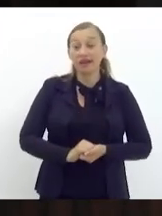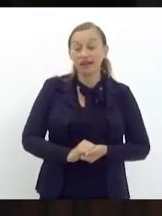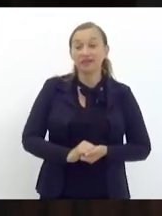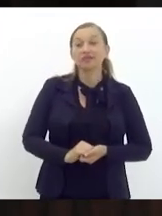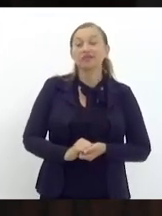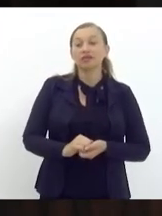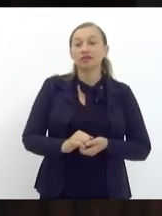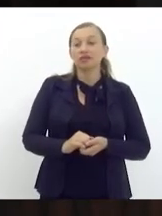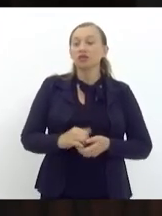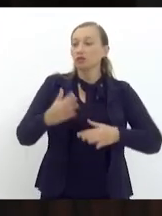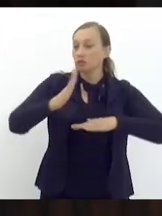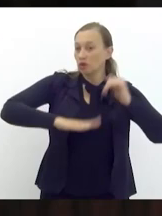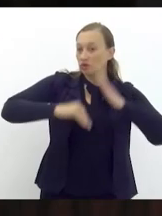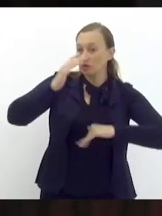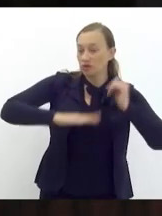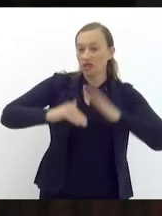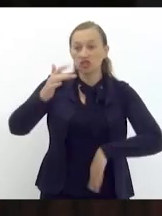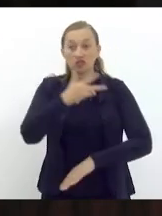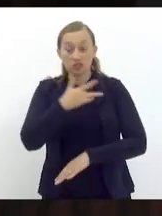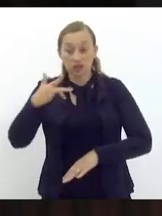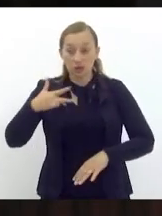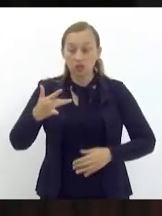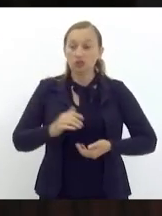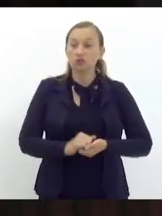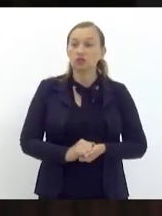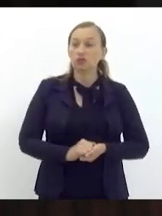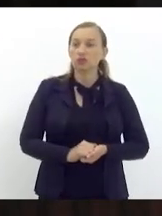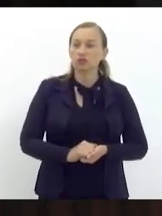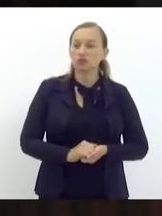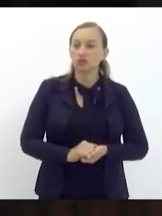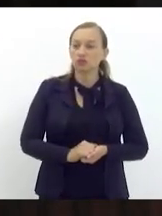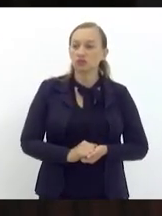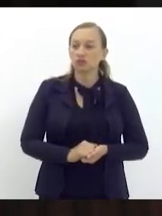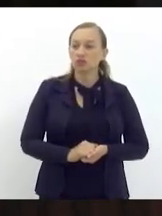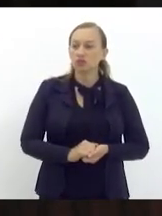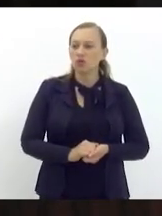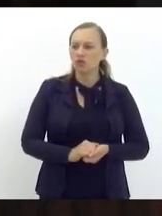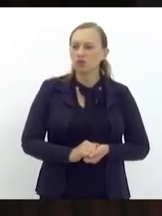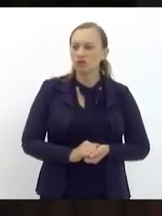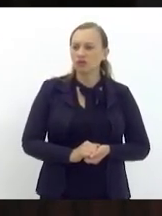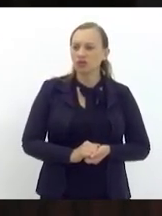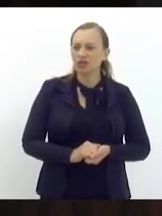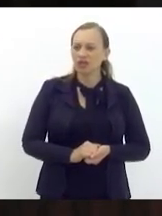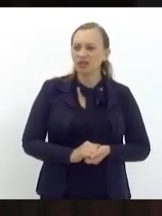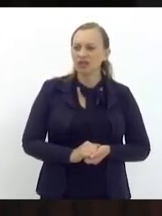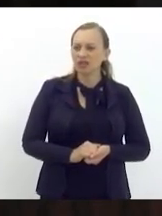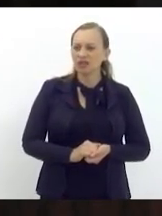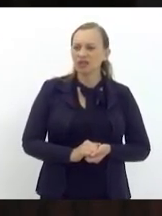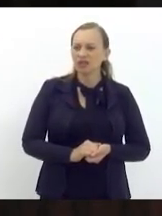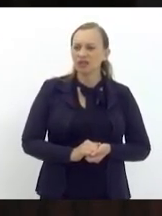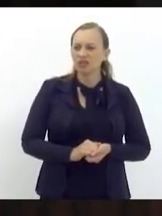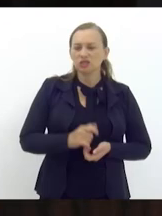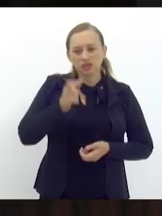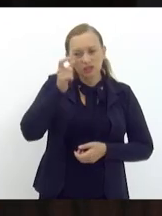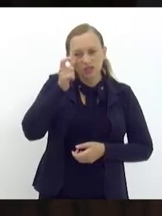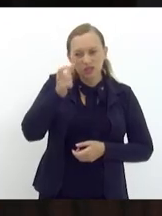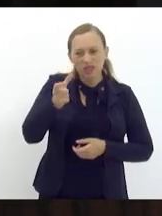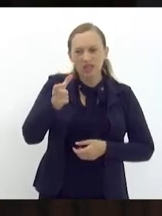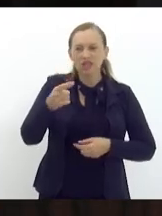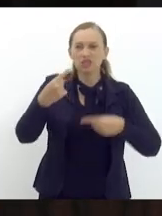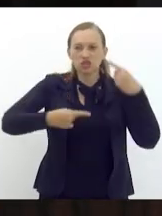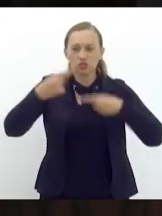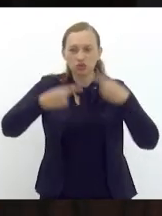saúde, que configurem conflito de interesse. Aparecer das comissões de constituição pela